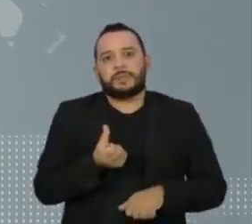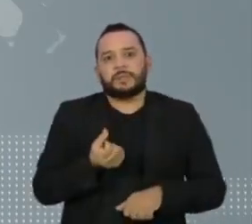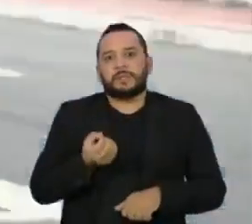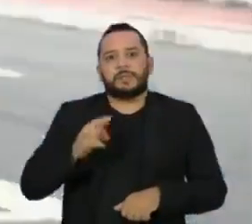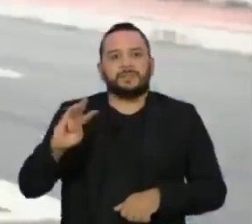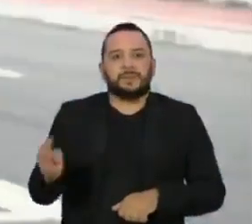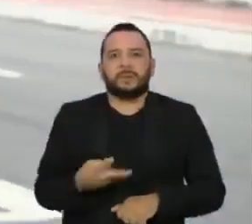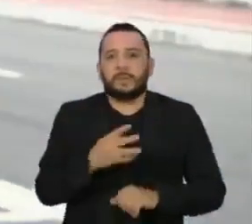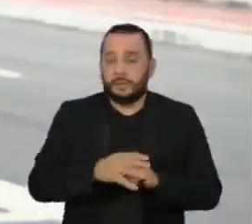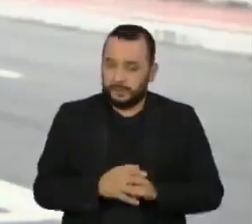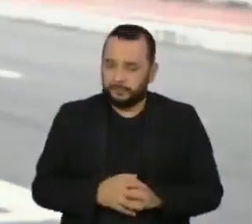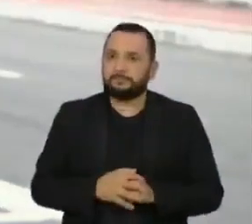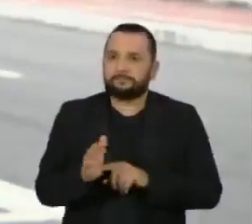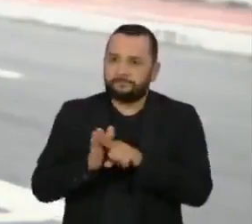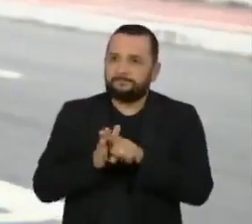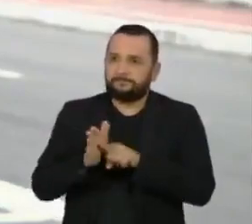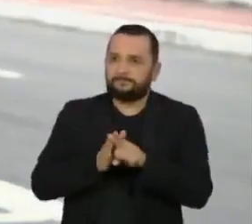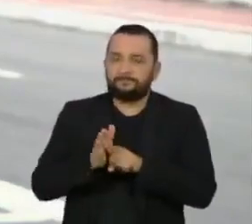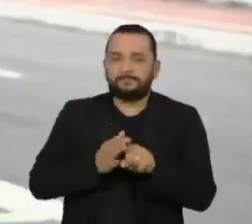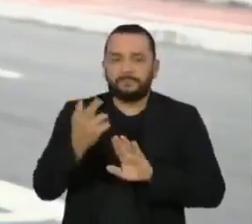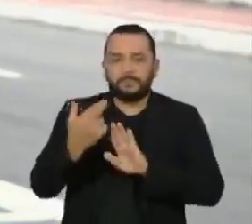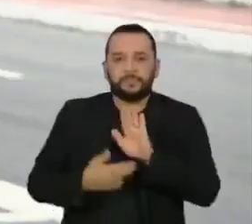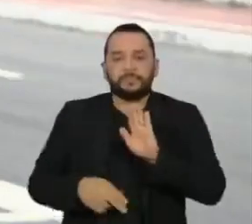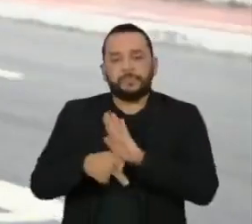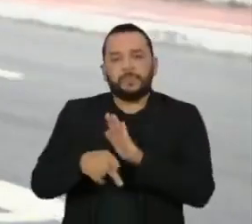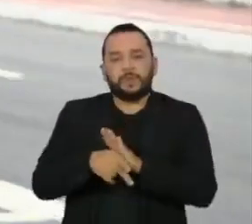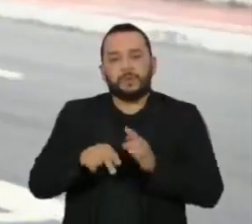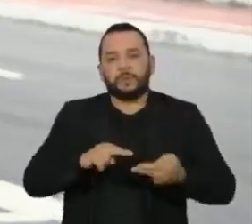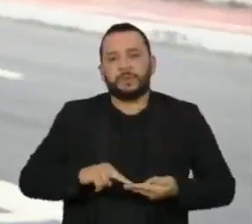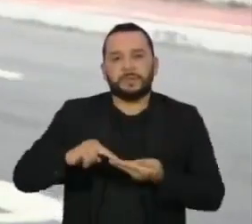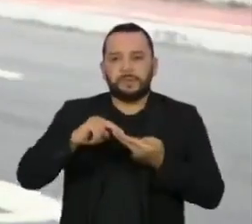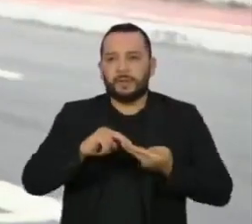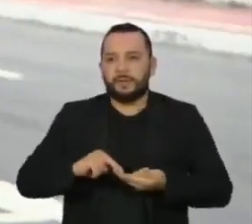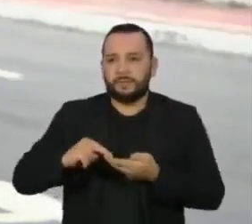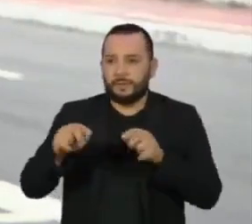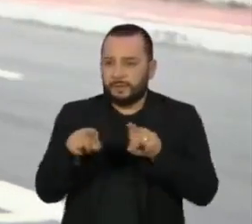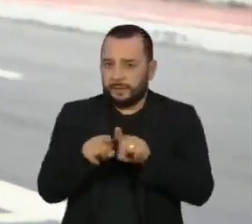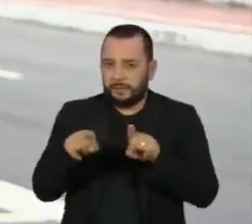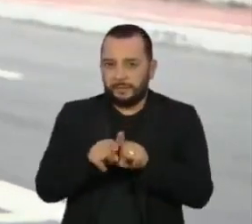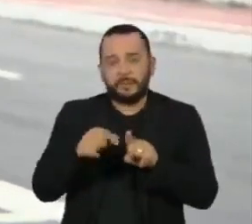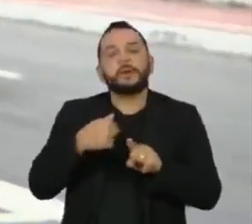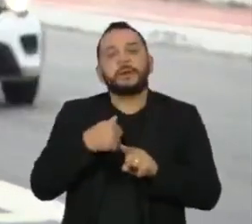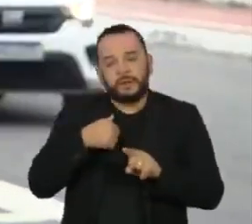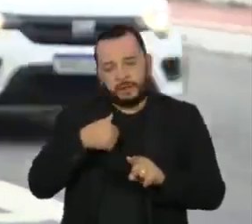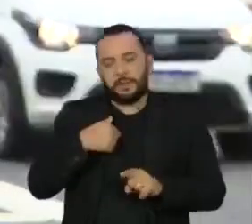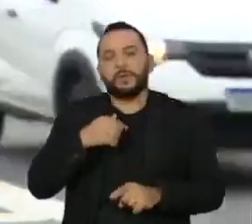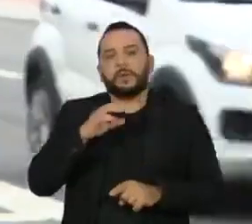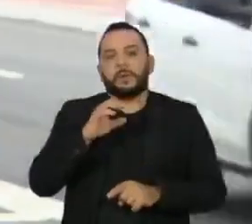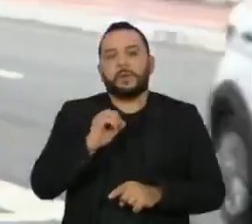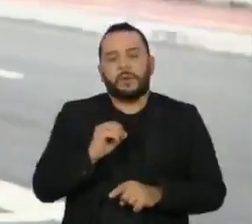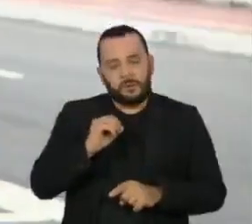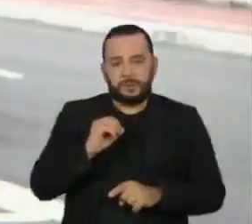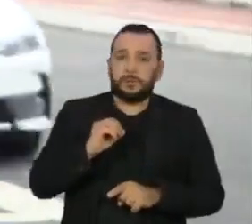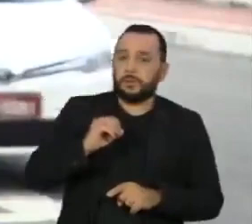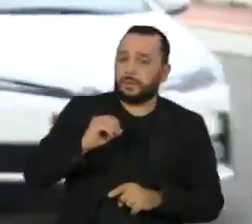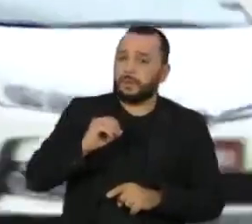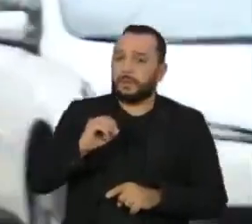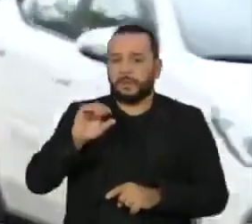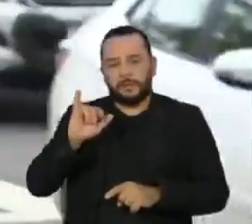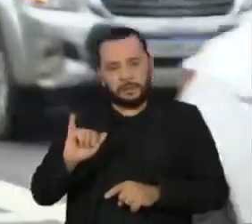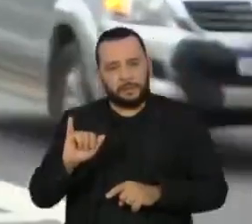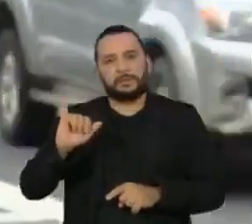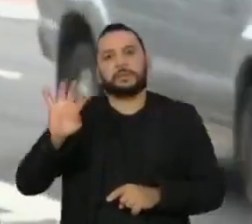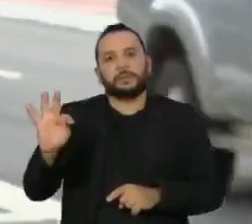milhões. O dado é de um relatório do Unicef e da Organização Internacional do Trabalho. Ele mostra que depois de duas